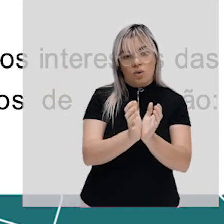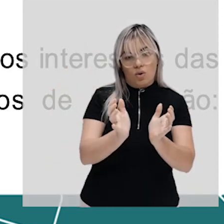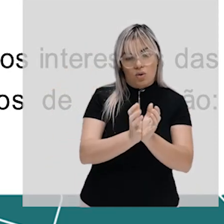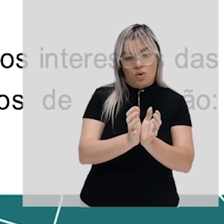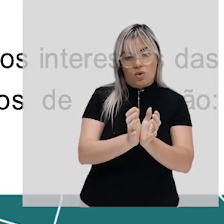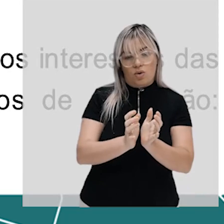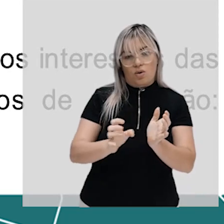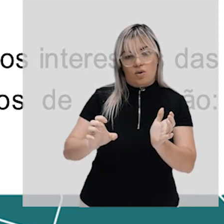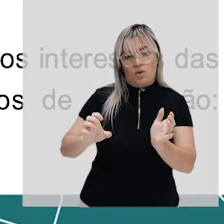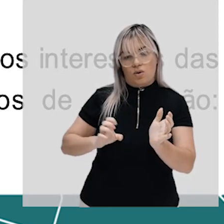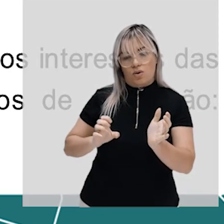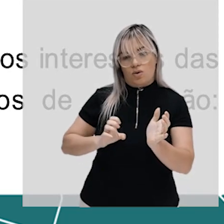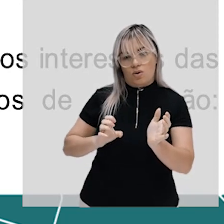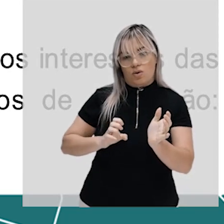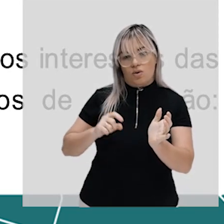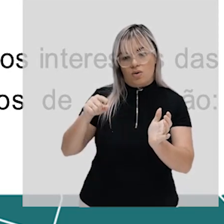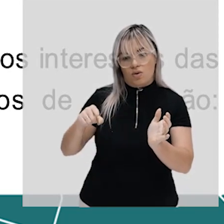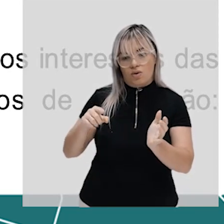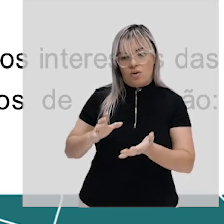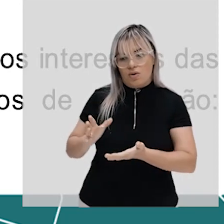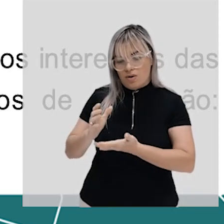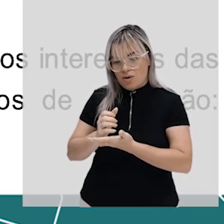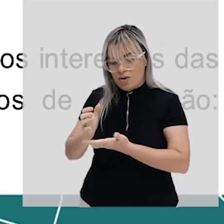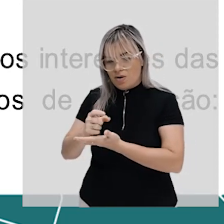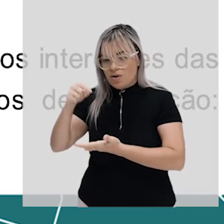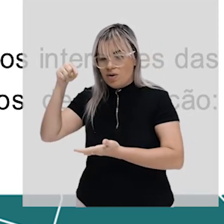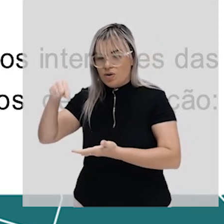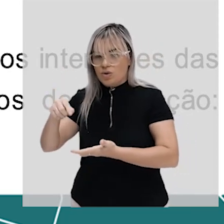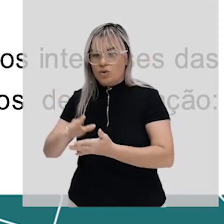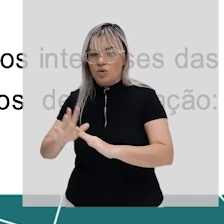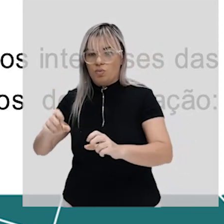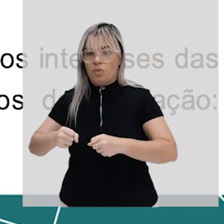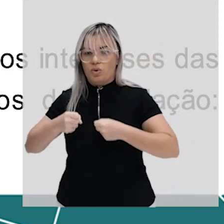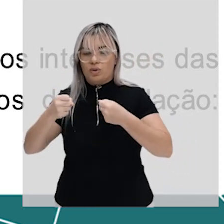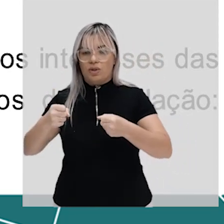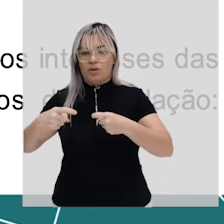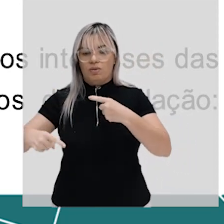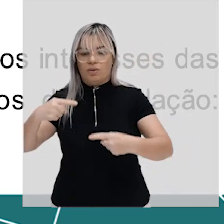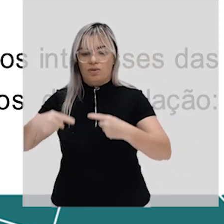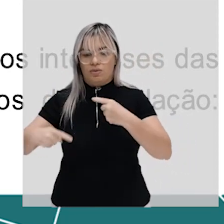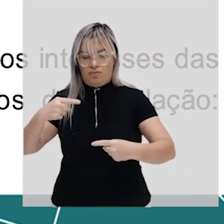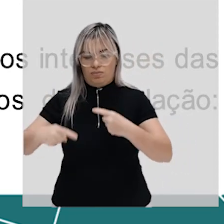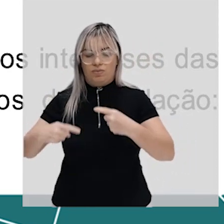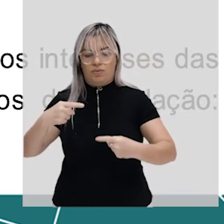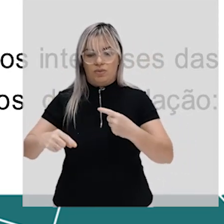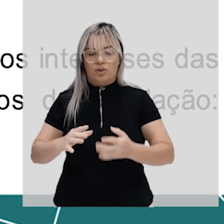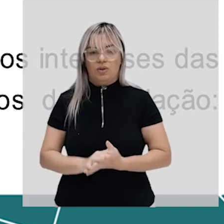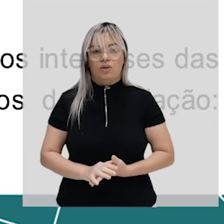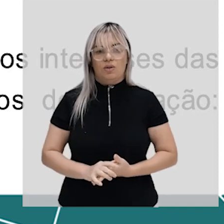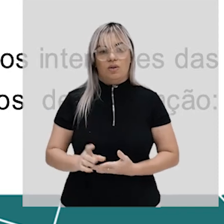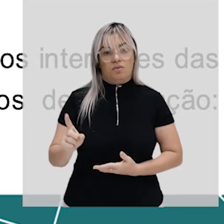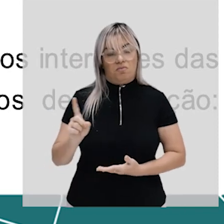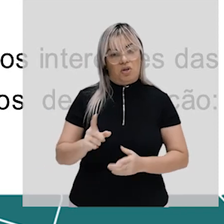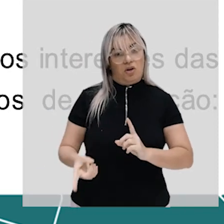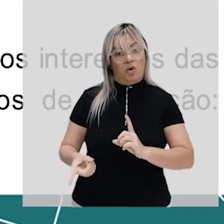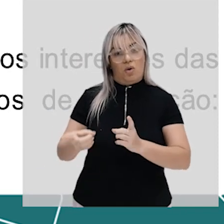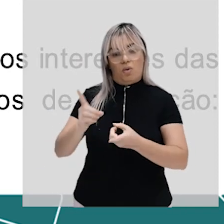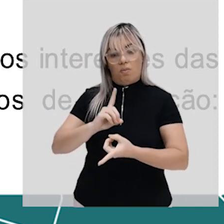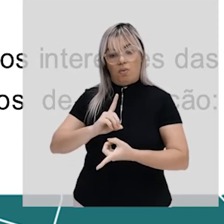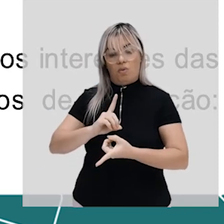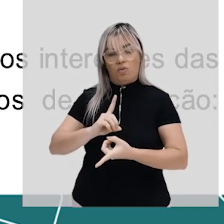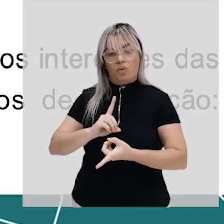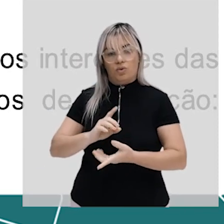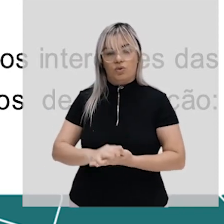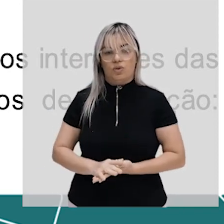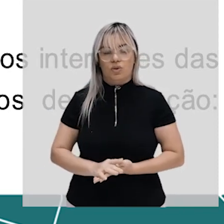ao contrário do que diziam os contratualistas que diziam que primeiro o Estado surgiu e depois a sociedade Marx vai dizer que não